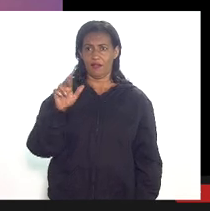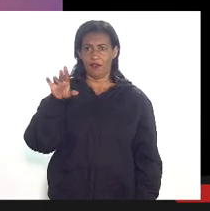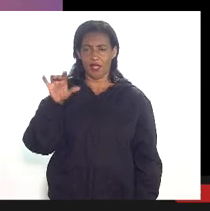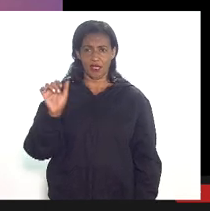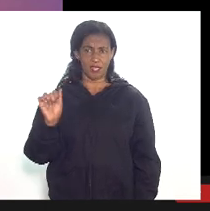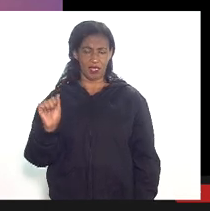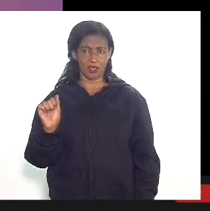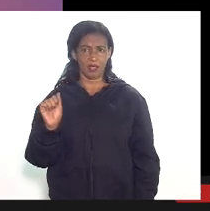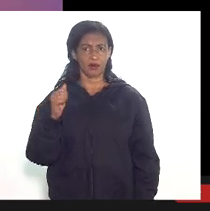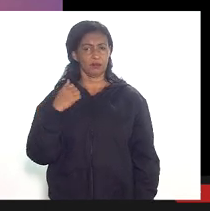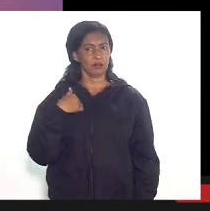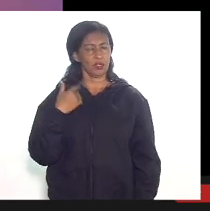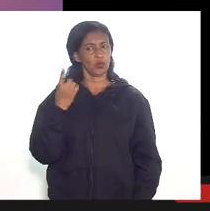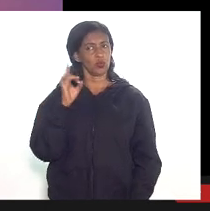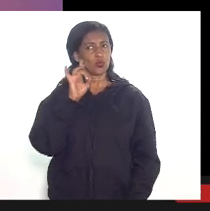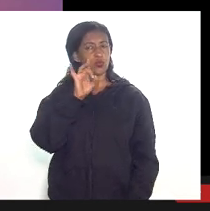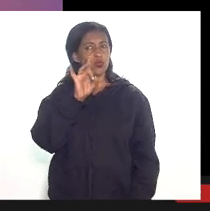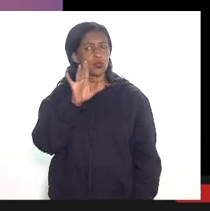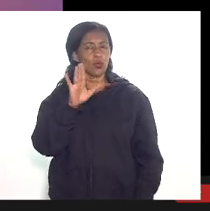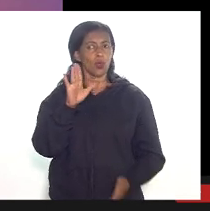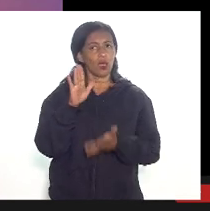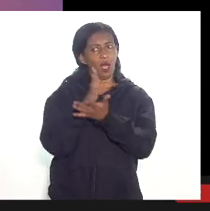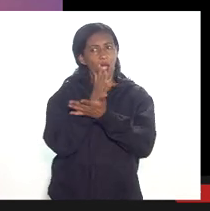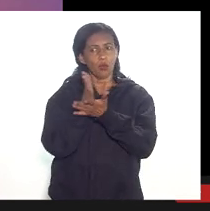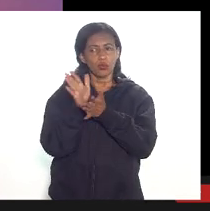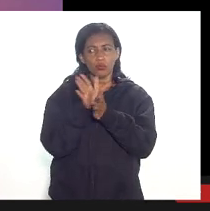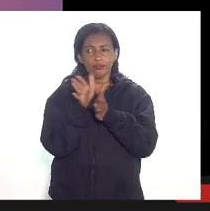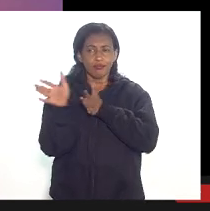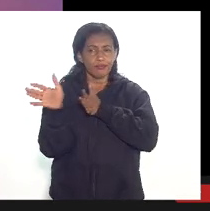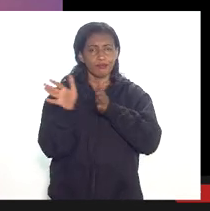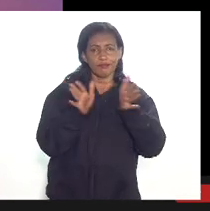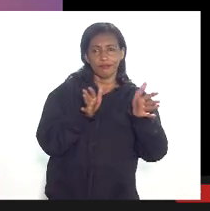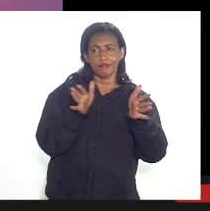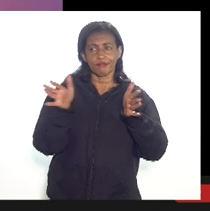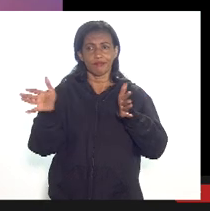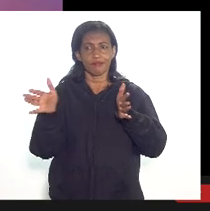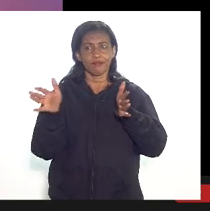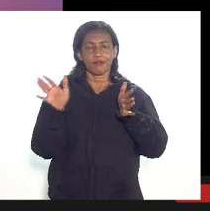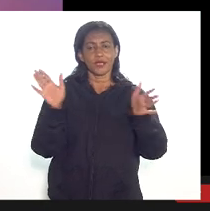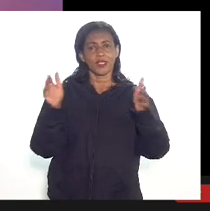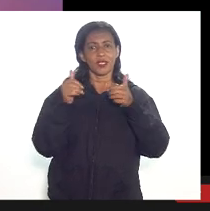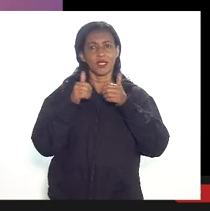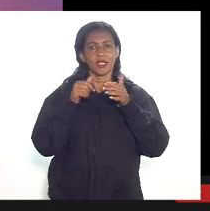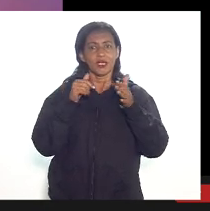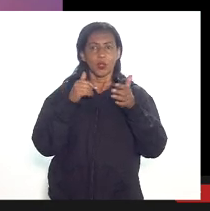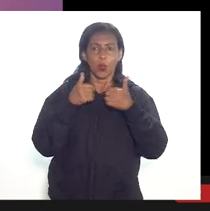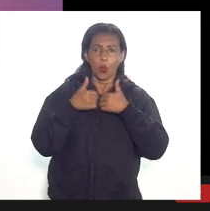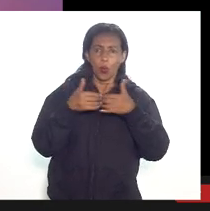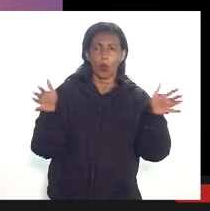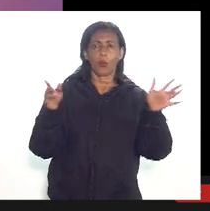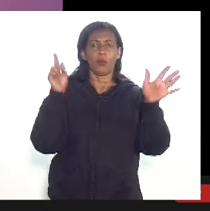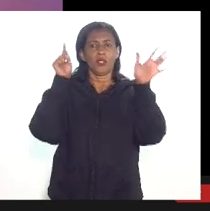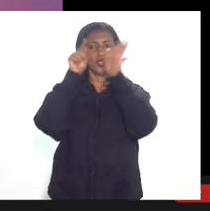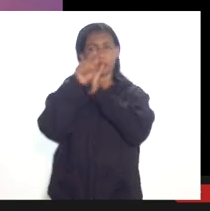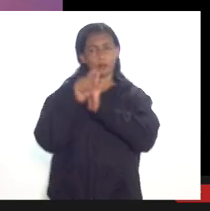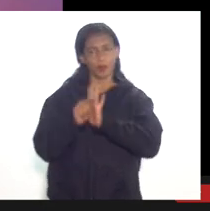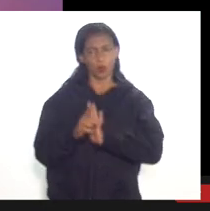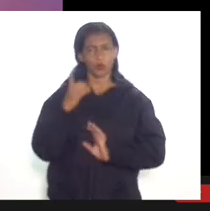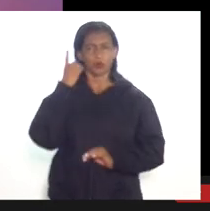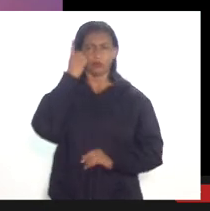só alguns caminhos e abrir as perguntas dos seus deputados